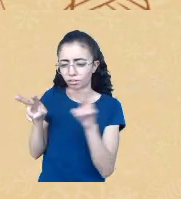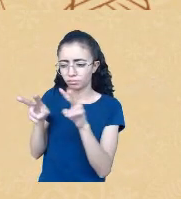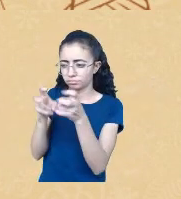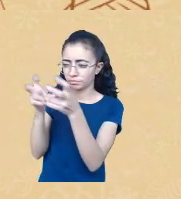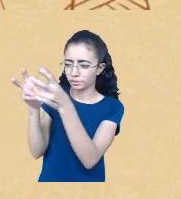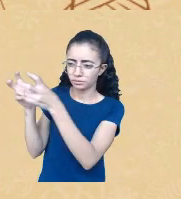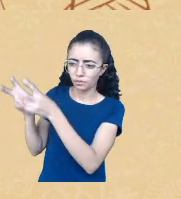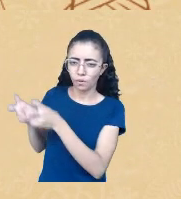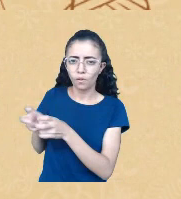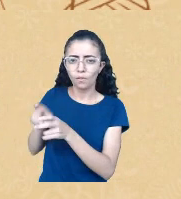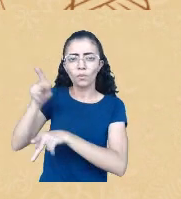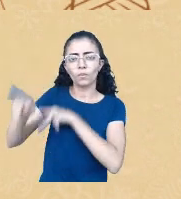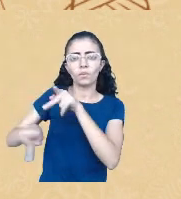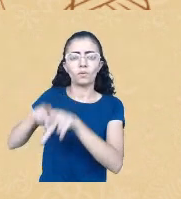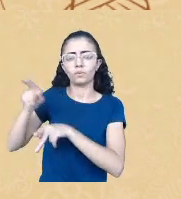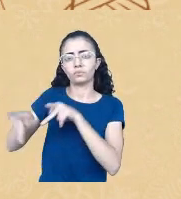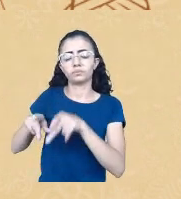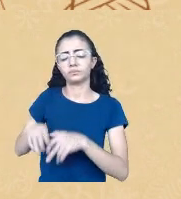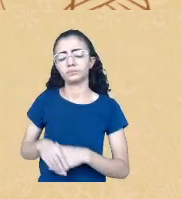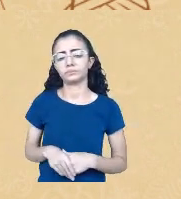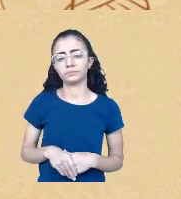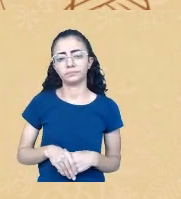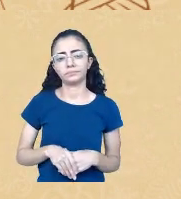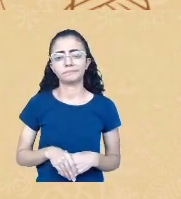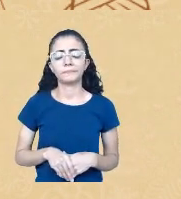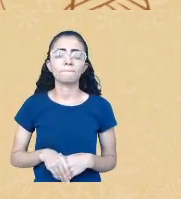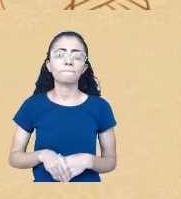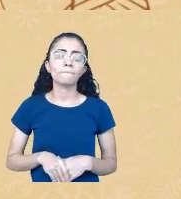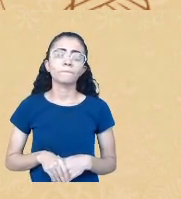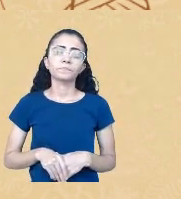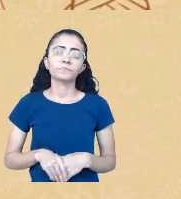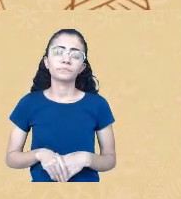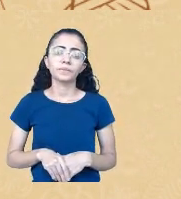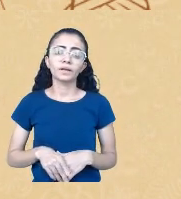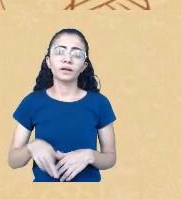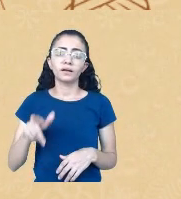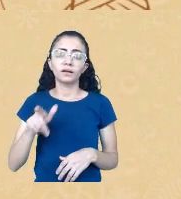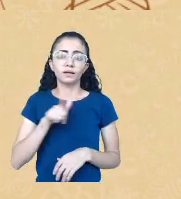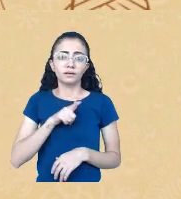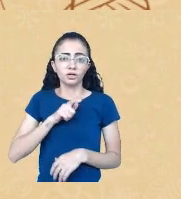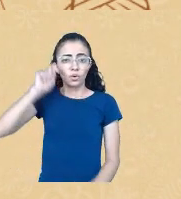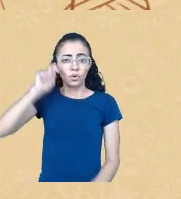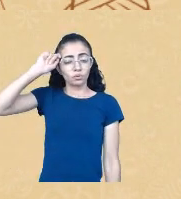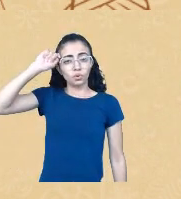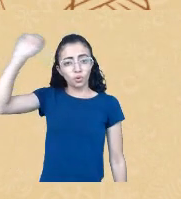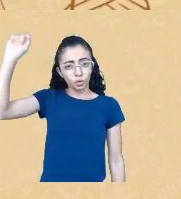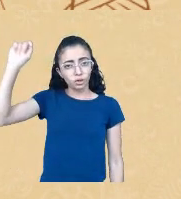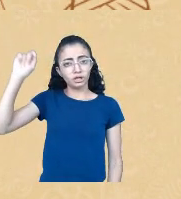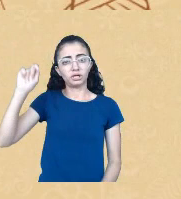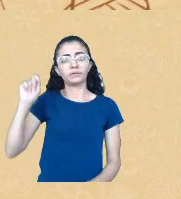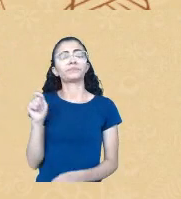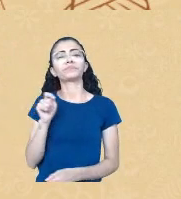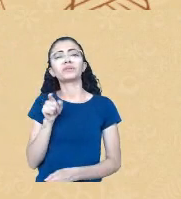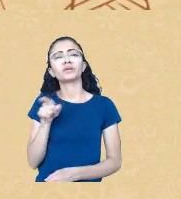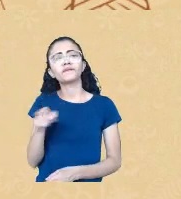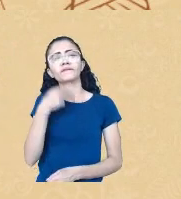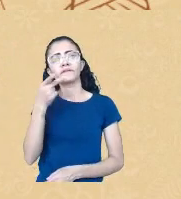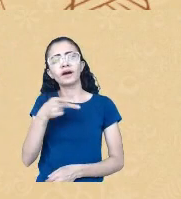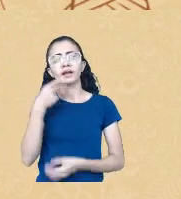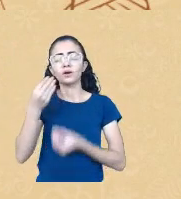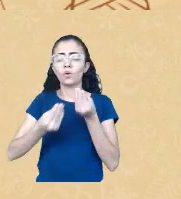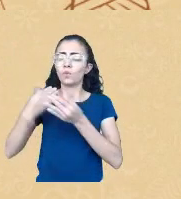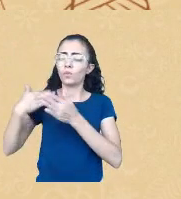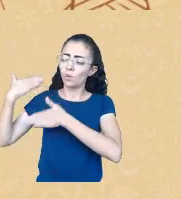Então, a Yeroun Kiyomi, por exemplo, né? Que é uma intelectual nigeriana, comenta muito esse processo, né? De que quando os coordenadores chegaram em